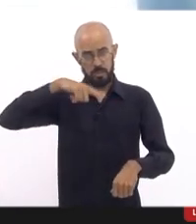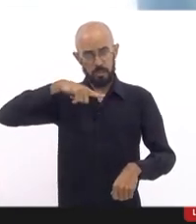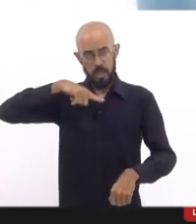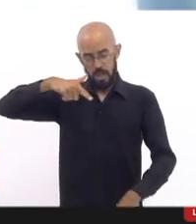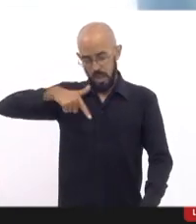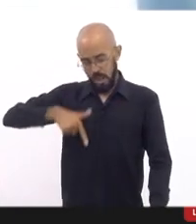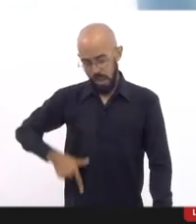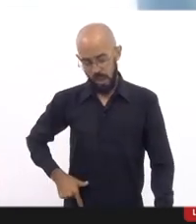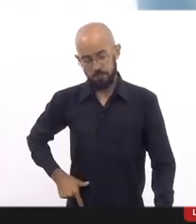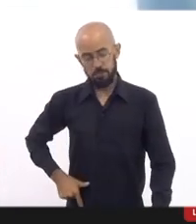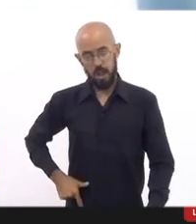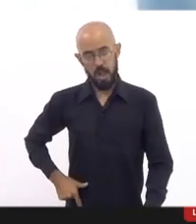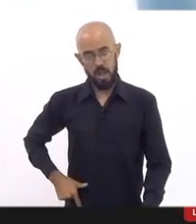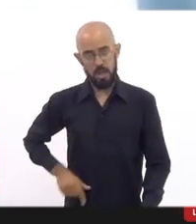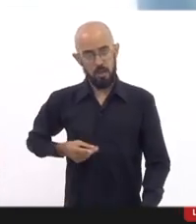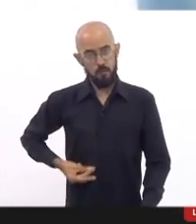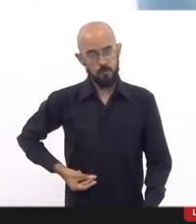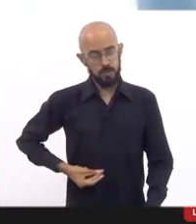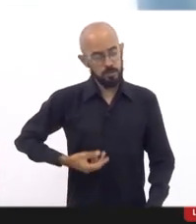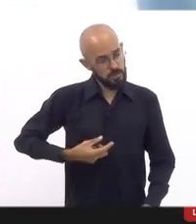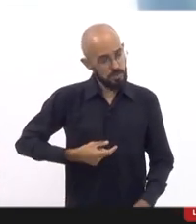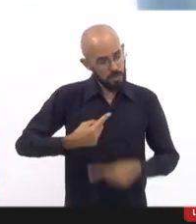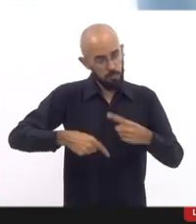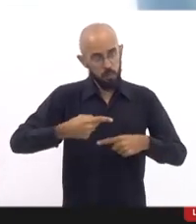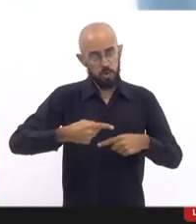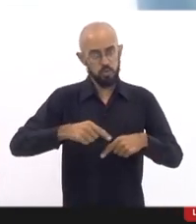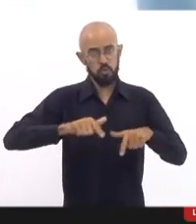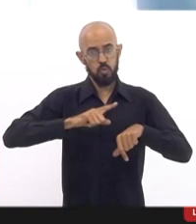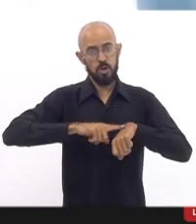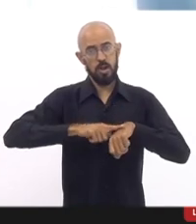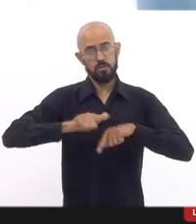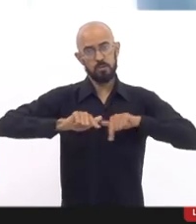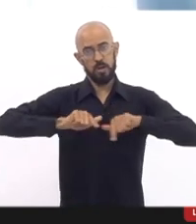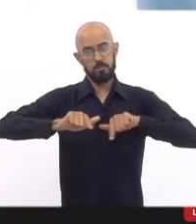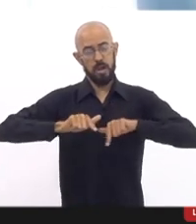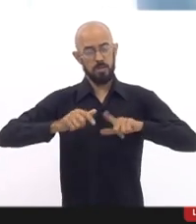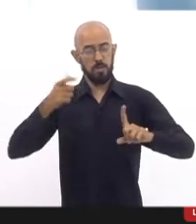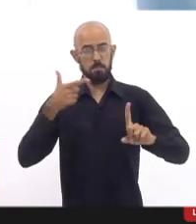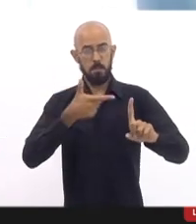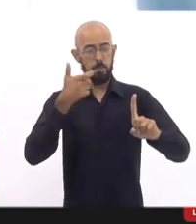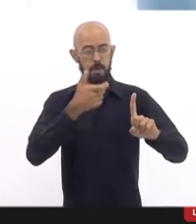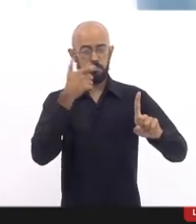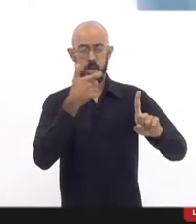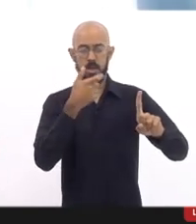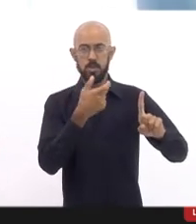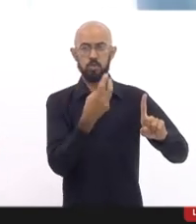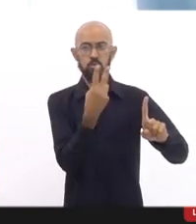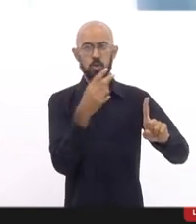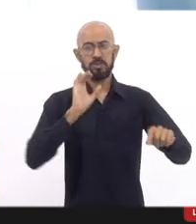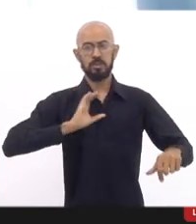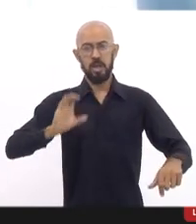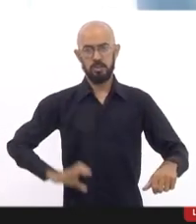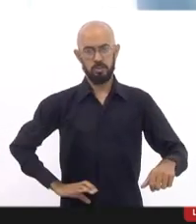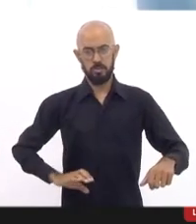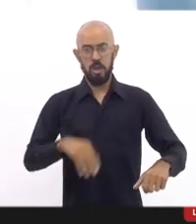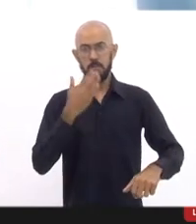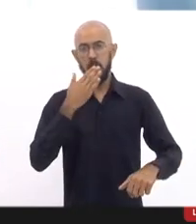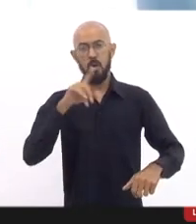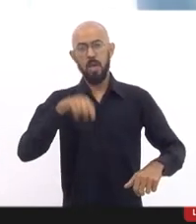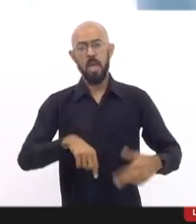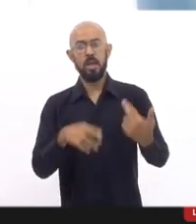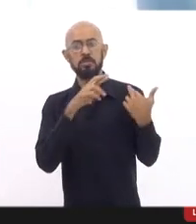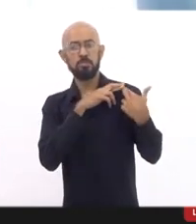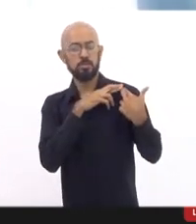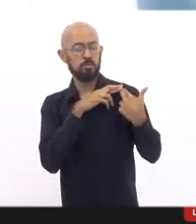fora de serviço, assassinaram dois cidadãos sem nenhuma justificativa. Qual é a responsabilidade das